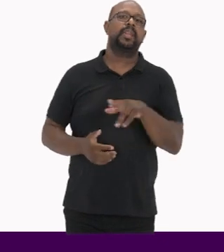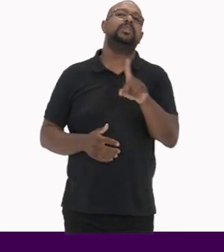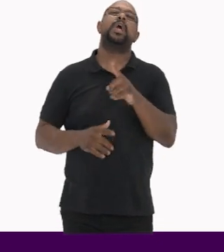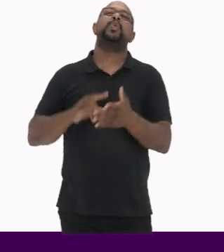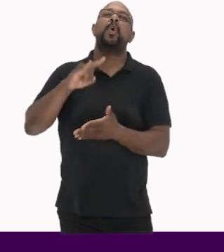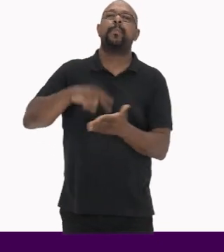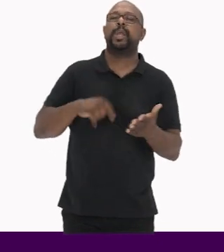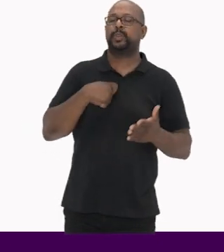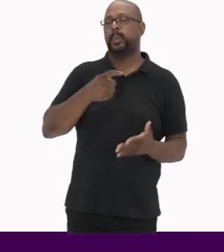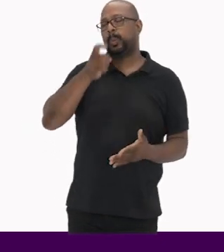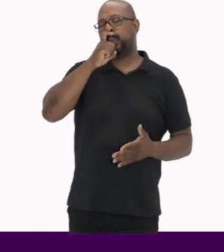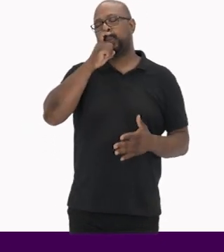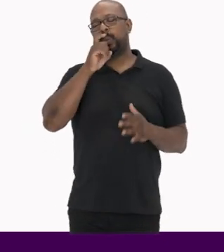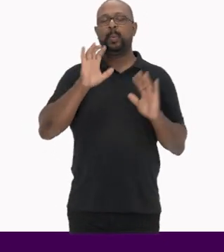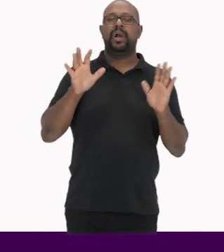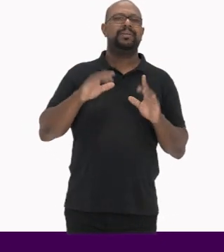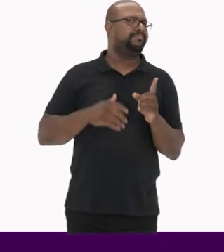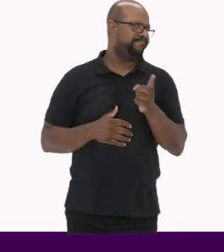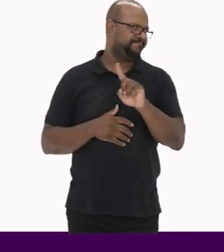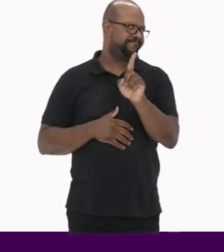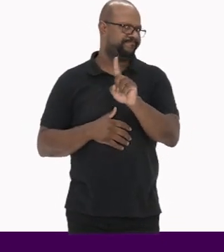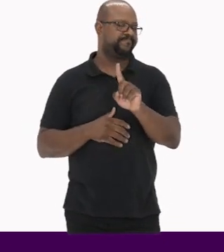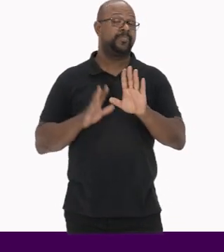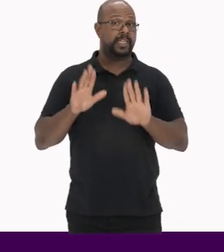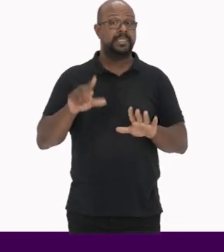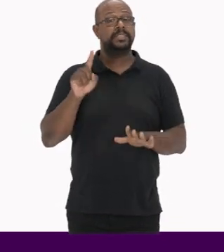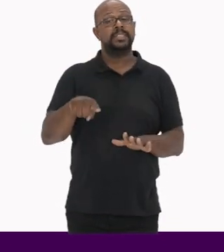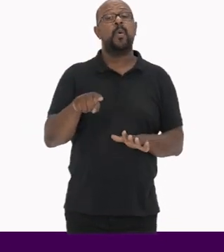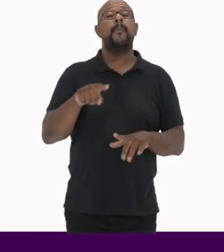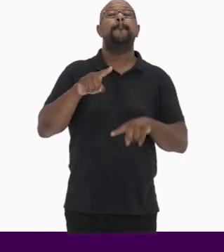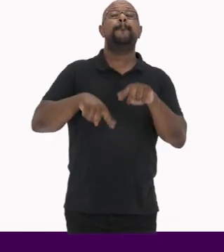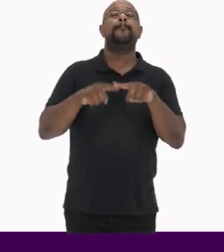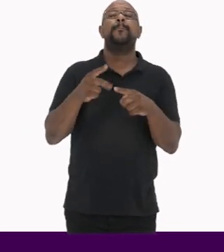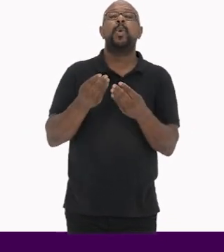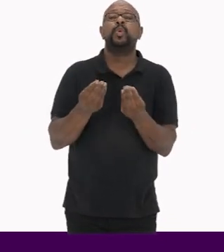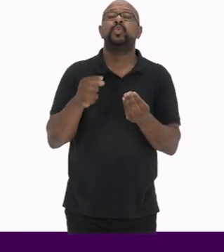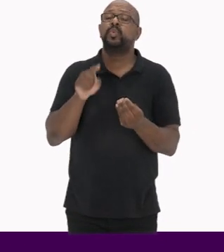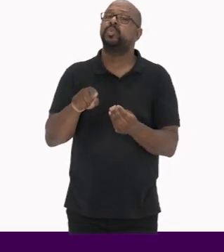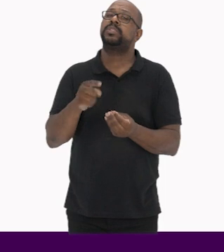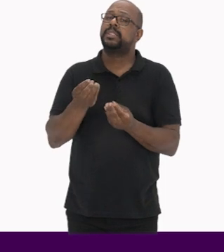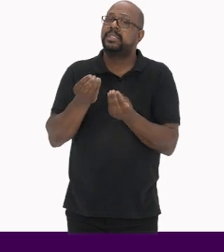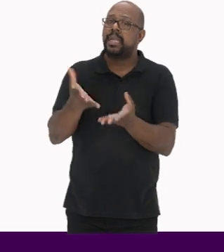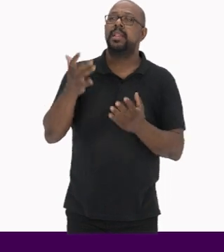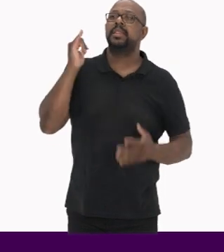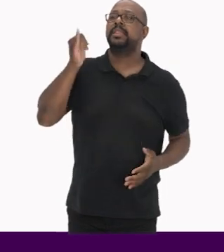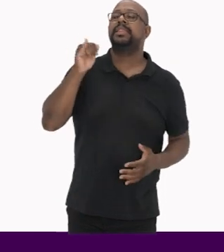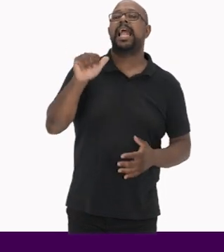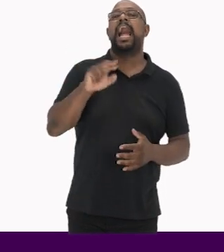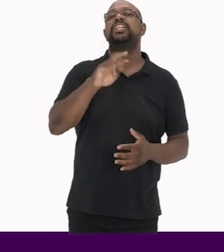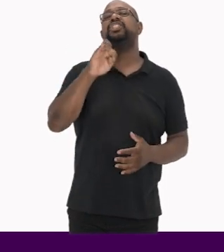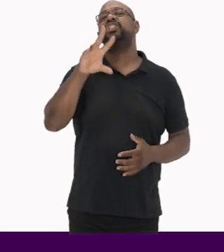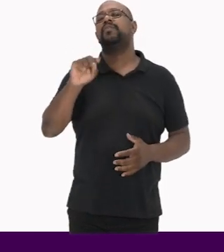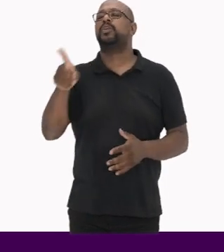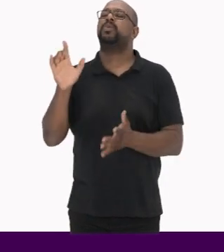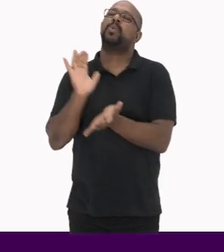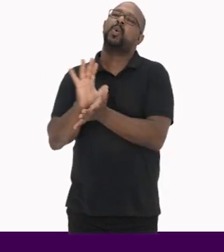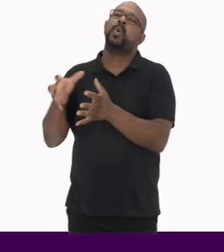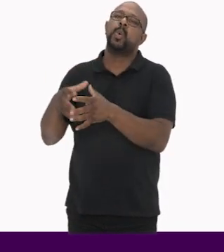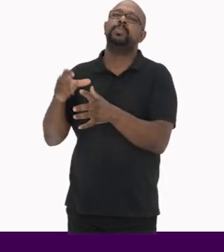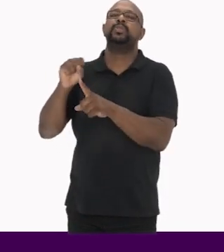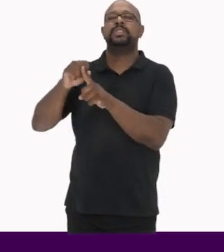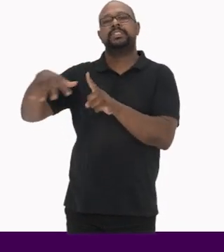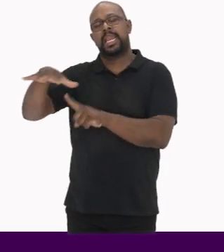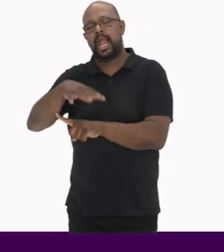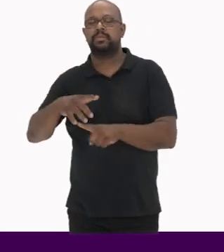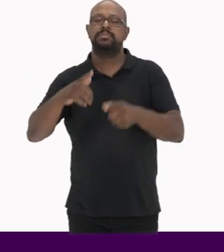não são documentos neutros e imparciais Pelo contrário, eles são produtos e produtores de narrativa Sobre determinados grupos